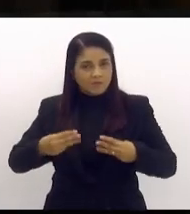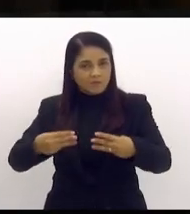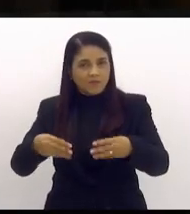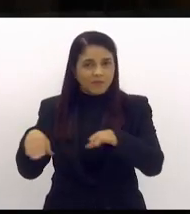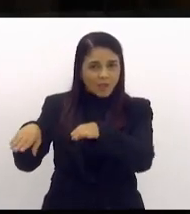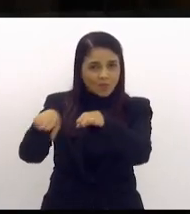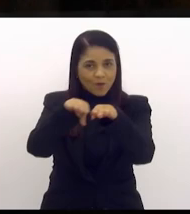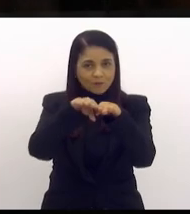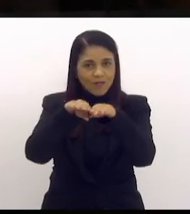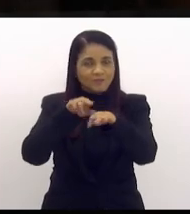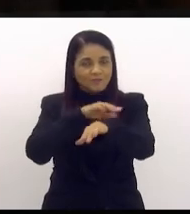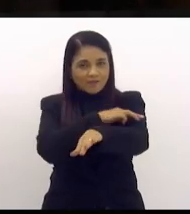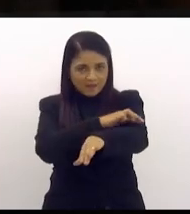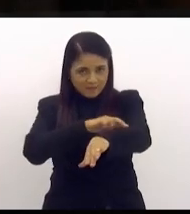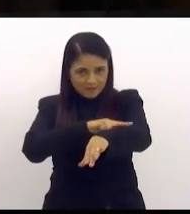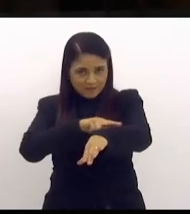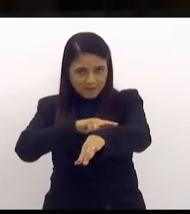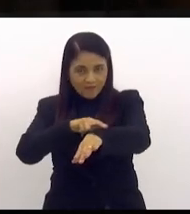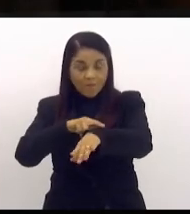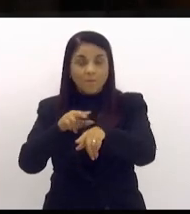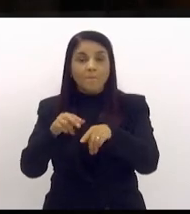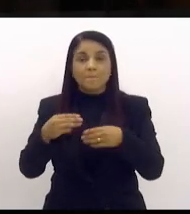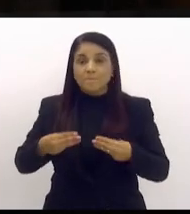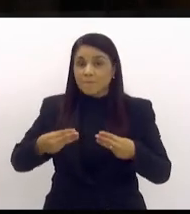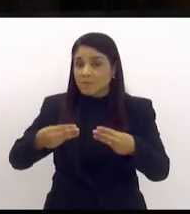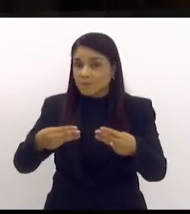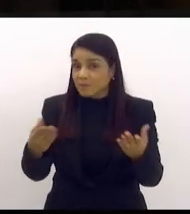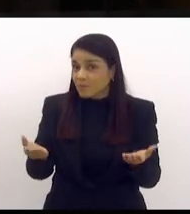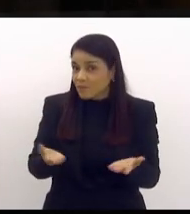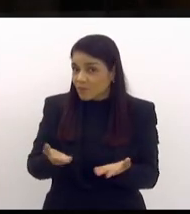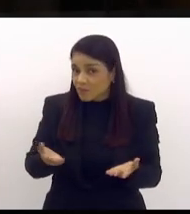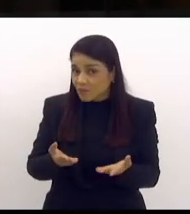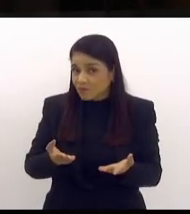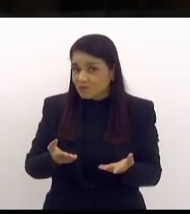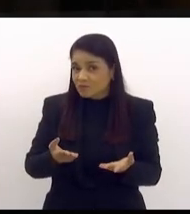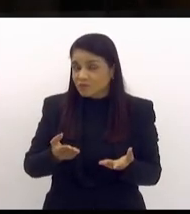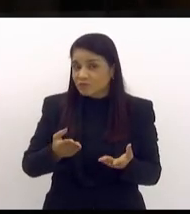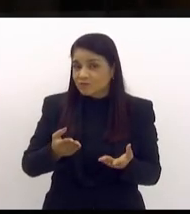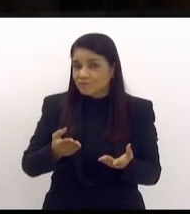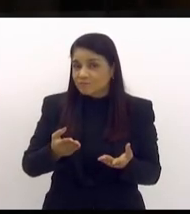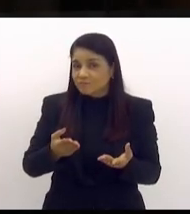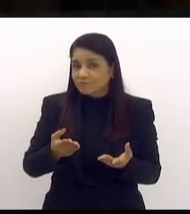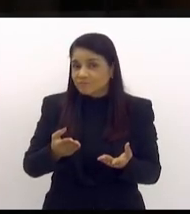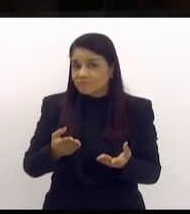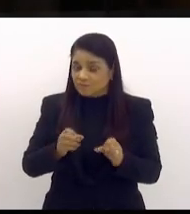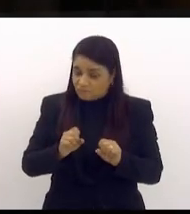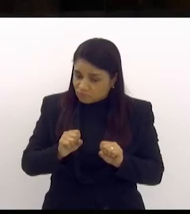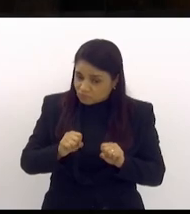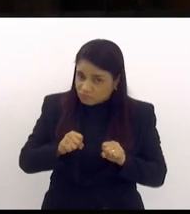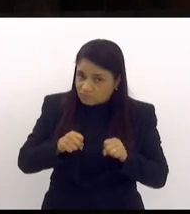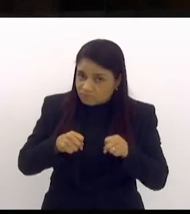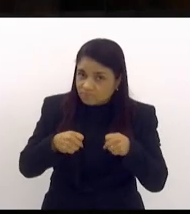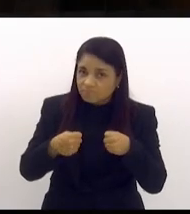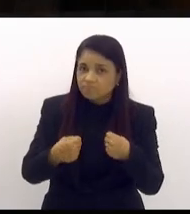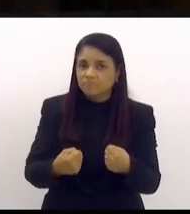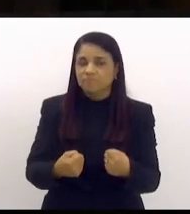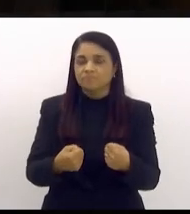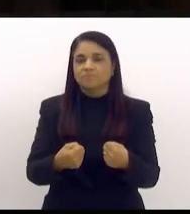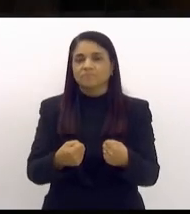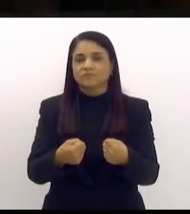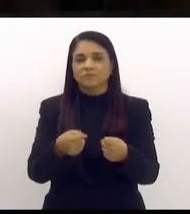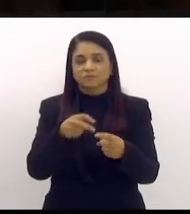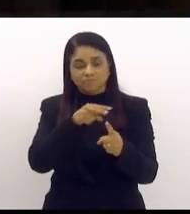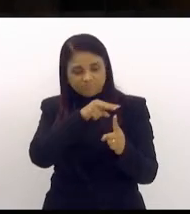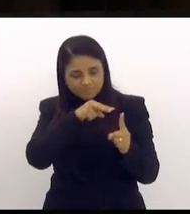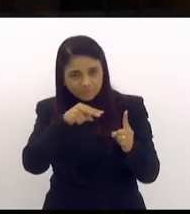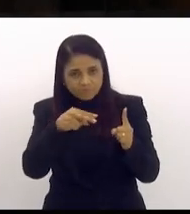da Igualdade Racial, ministérios, hoje, que fazem parte de um esforço, inclusive, do ponto